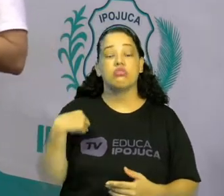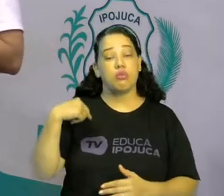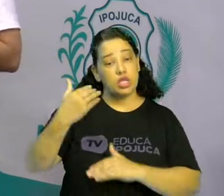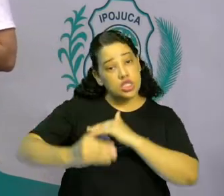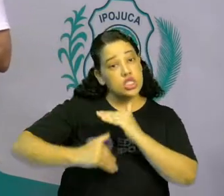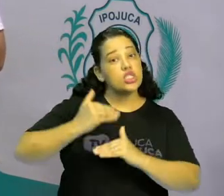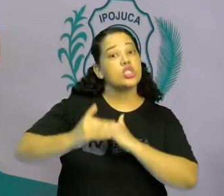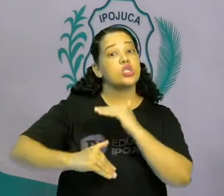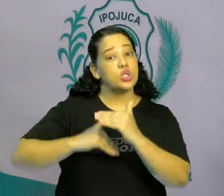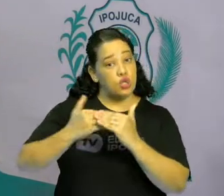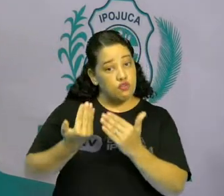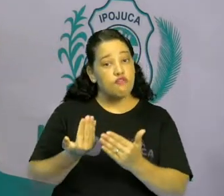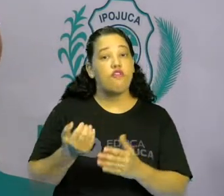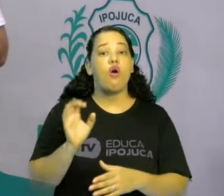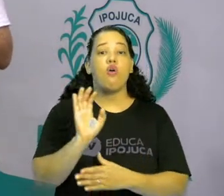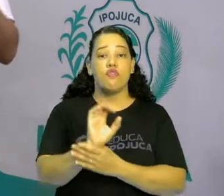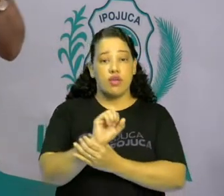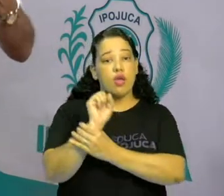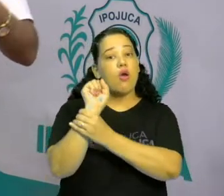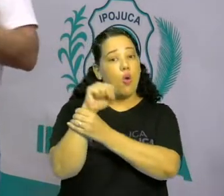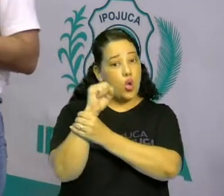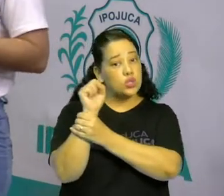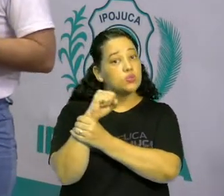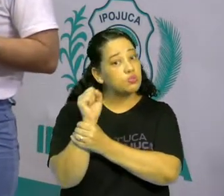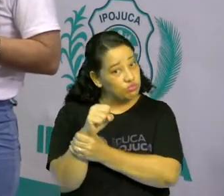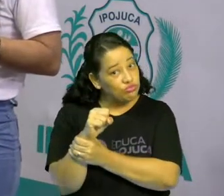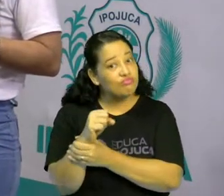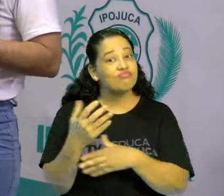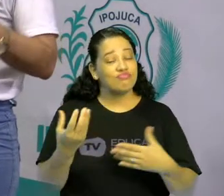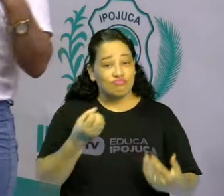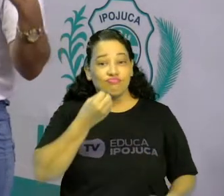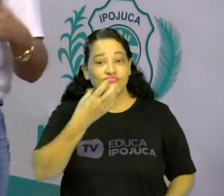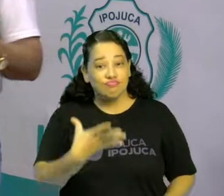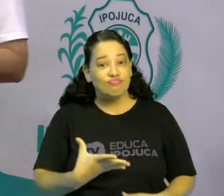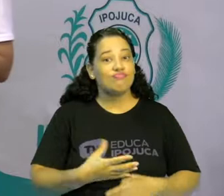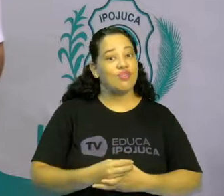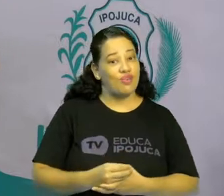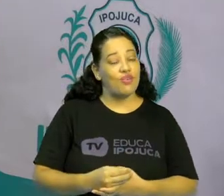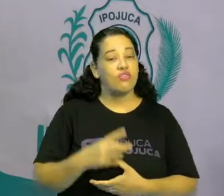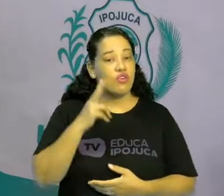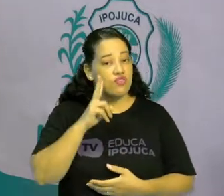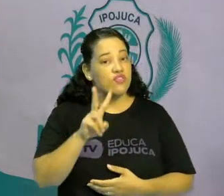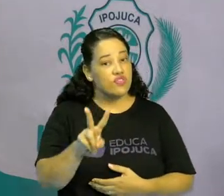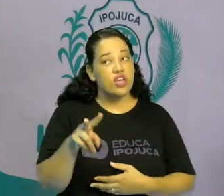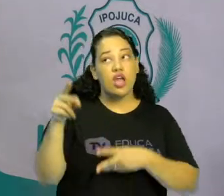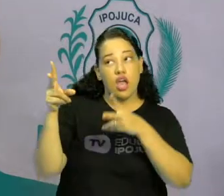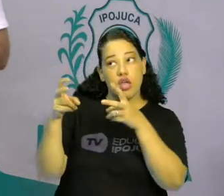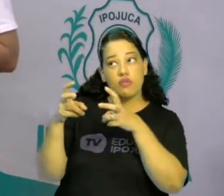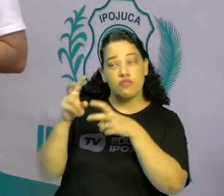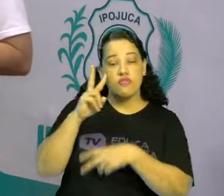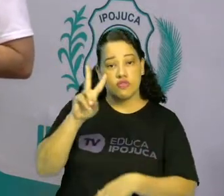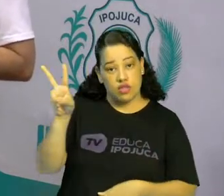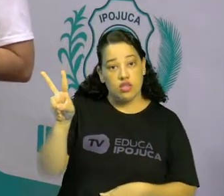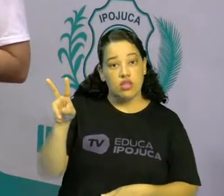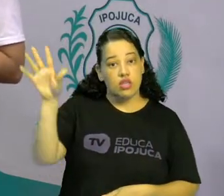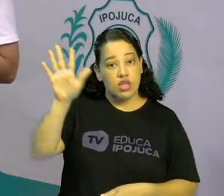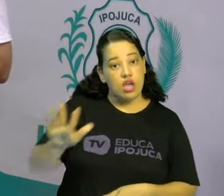a sua coordenação motora. Isso mesmo, crianças! Observem esta imagem aqui.